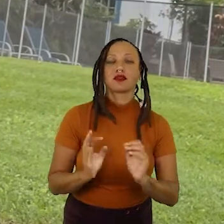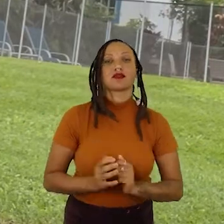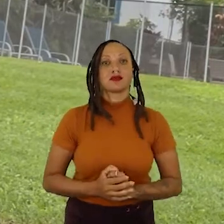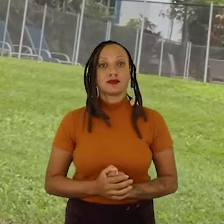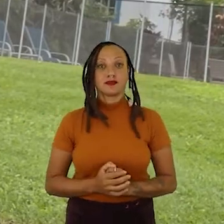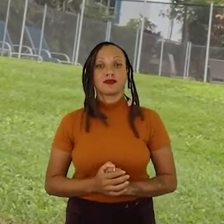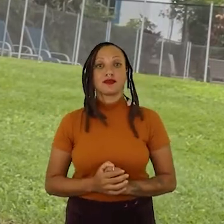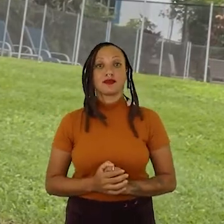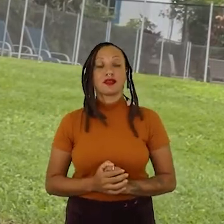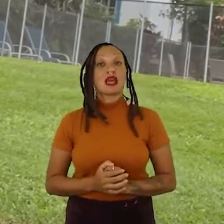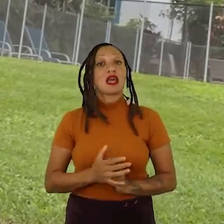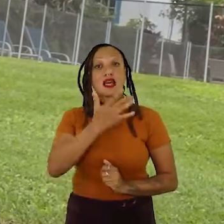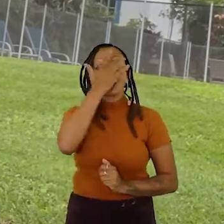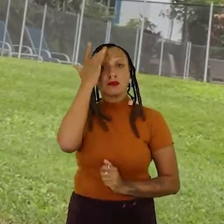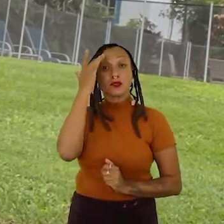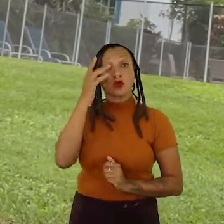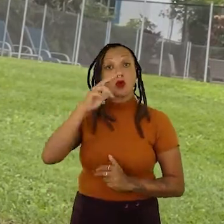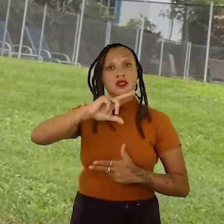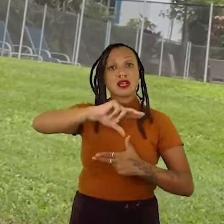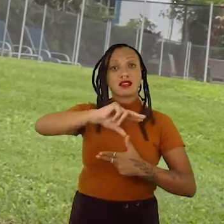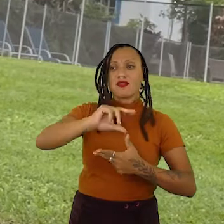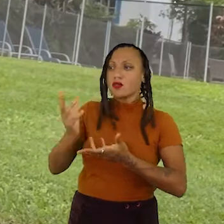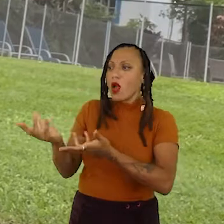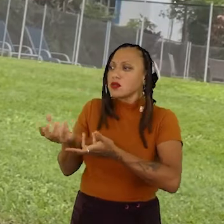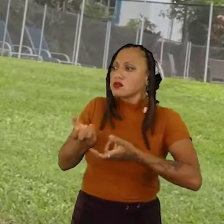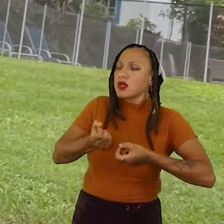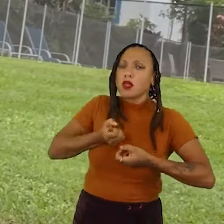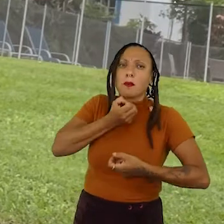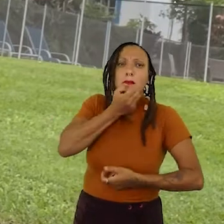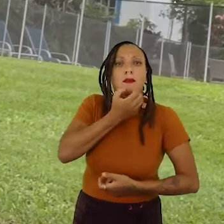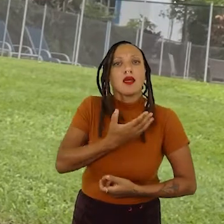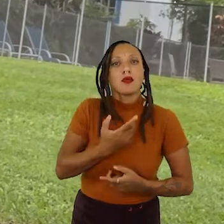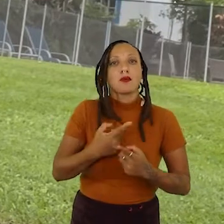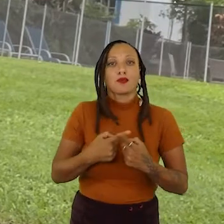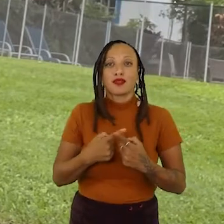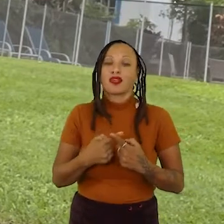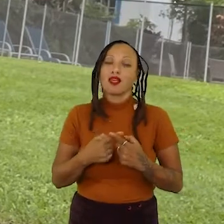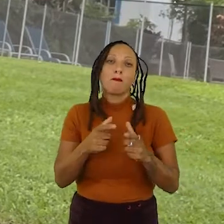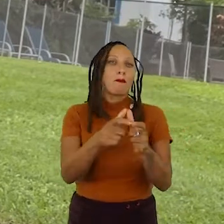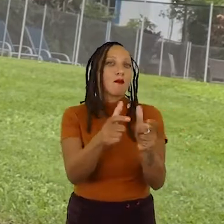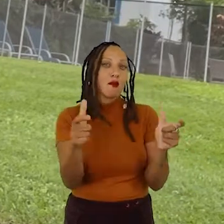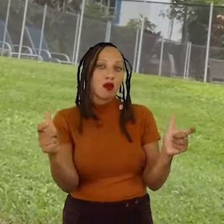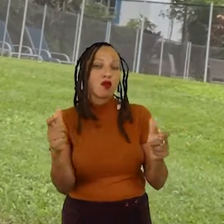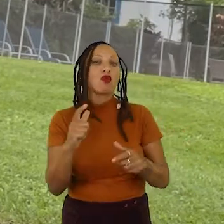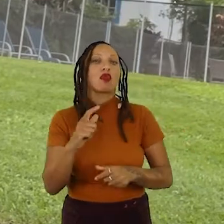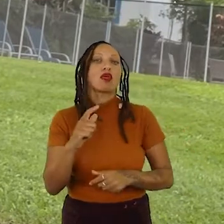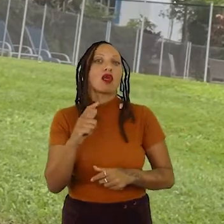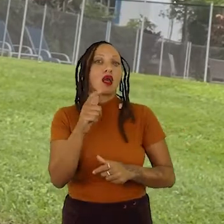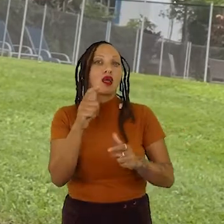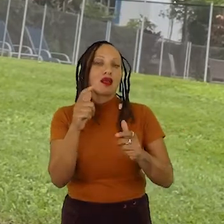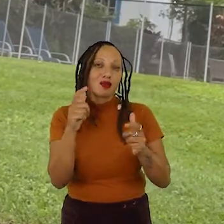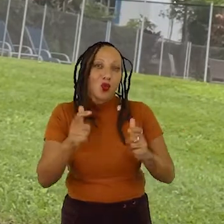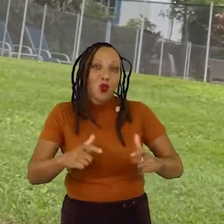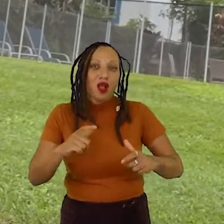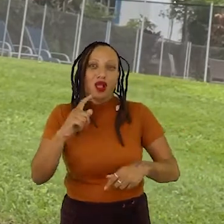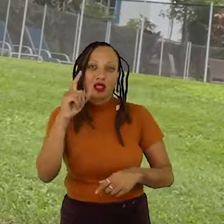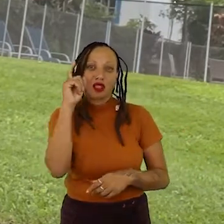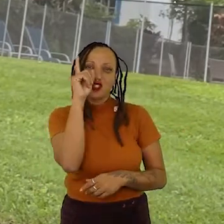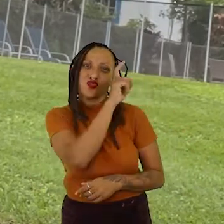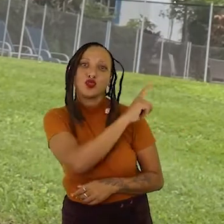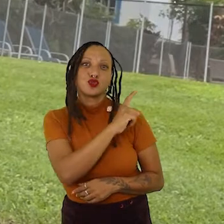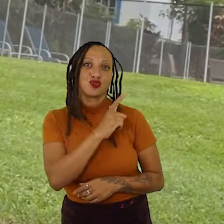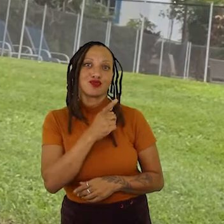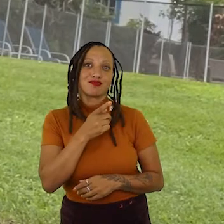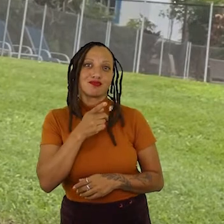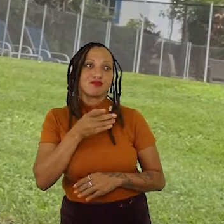impecáveis. E nós fomos super bem acolhidos. A gente tem bastante dificuldade, na maioria dos lugares,